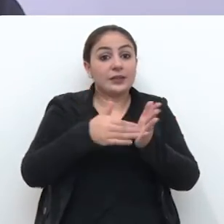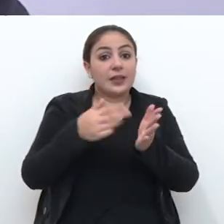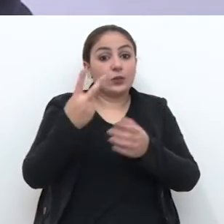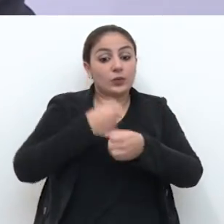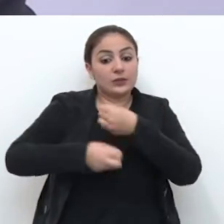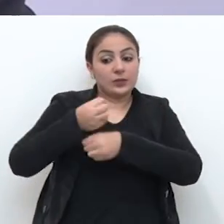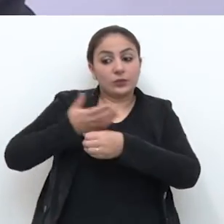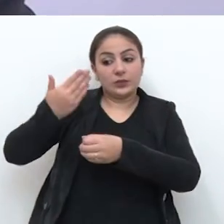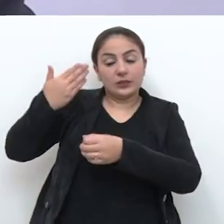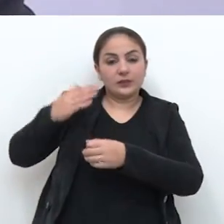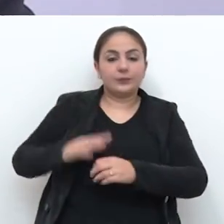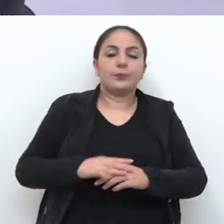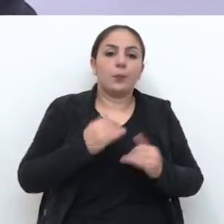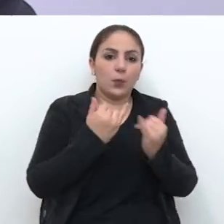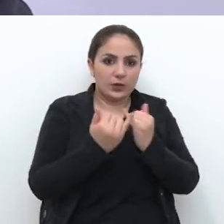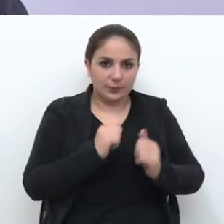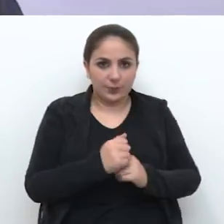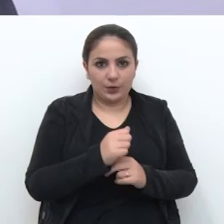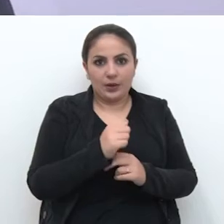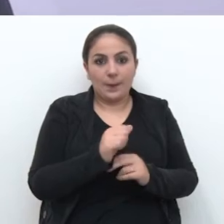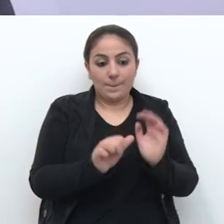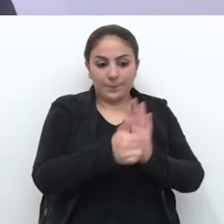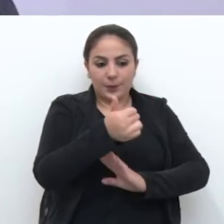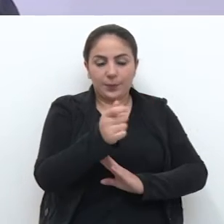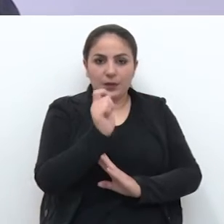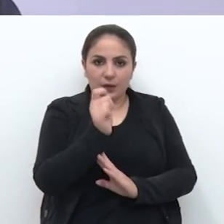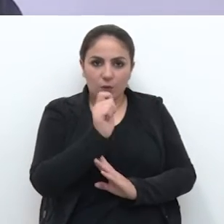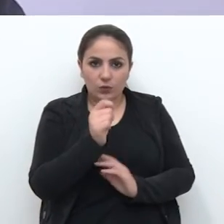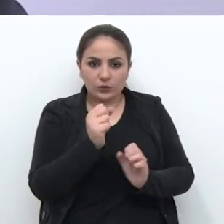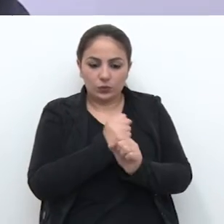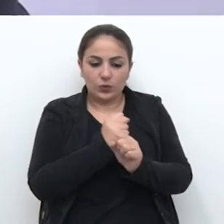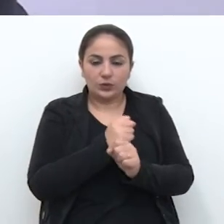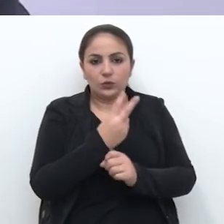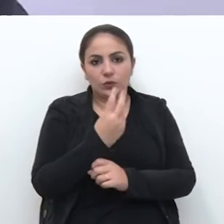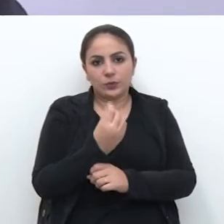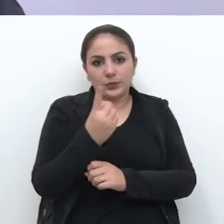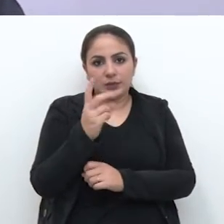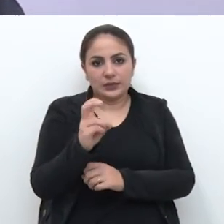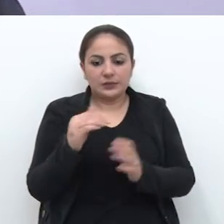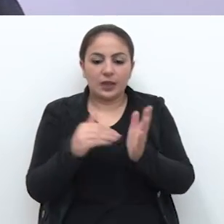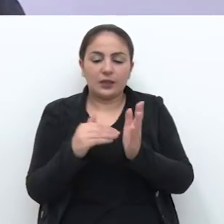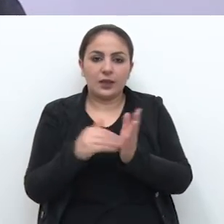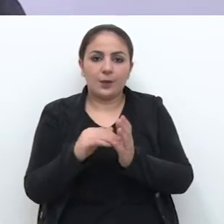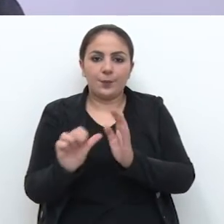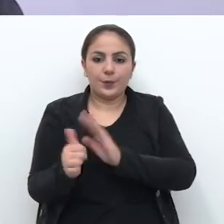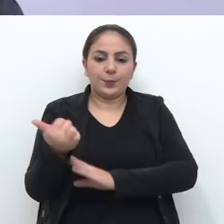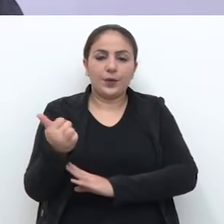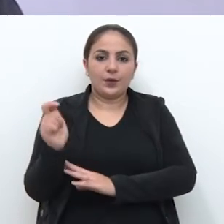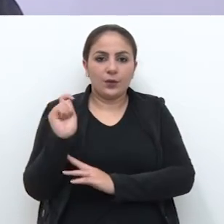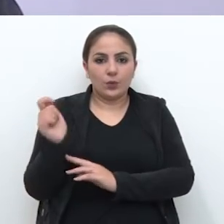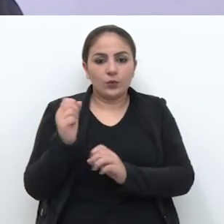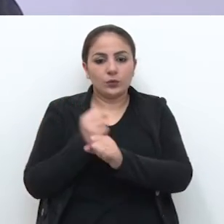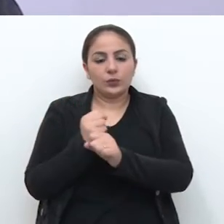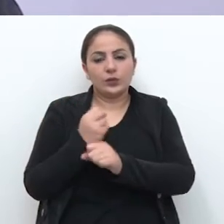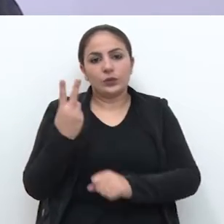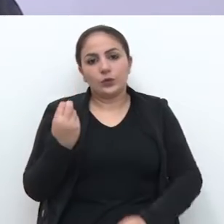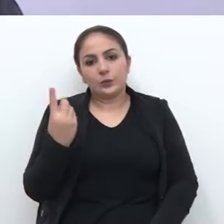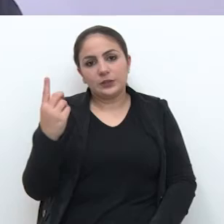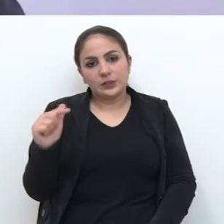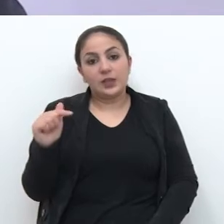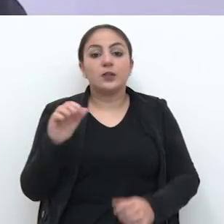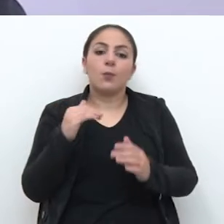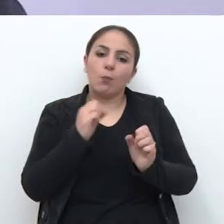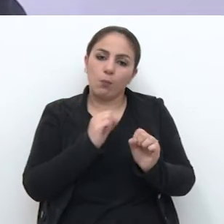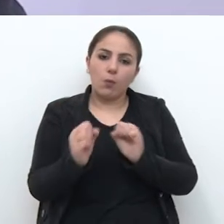Ou seja, de 1º de agosto de 2015 a 1º de agosto de 2017. O que estiver dentro dessas datas, né, de lançamento